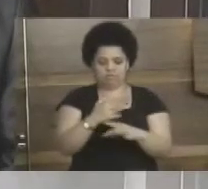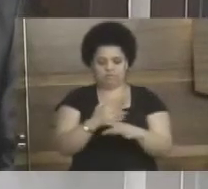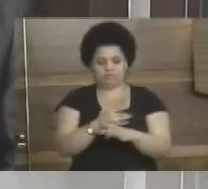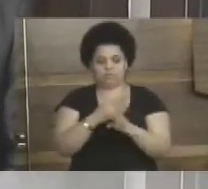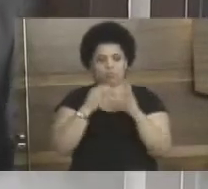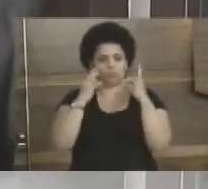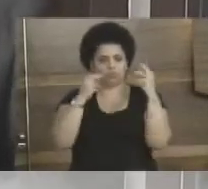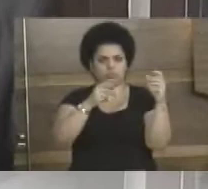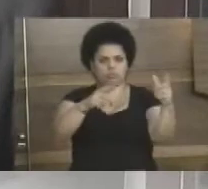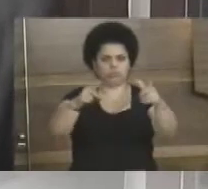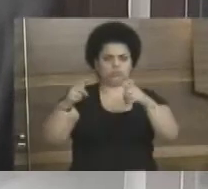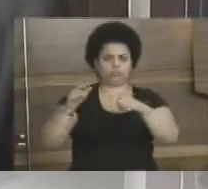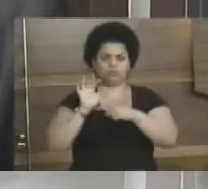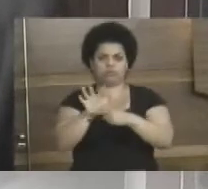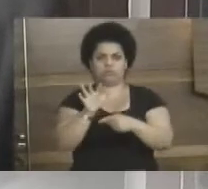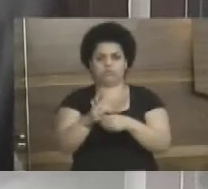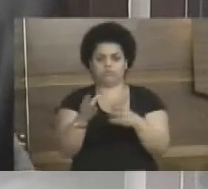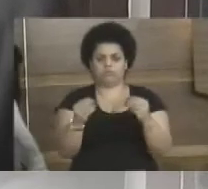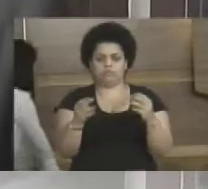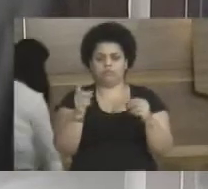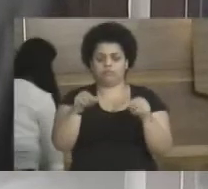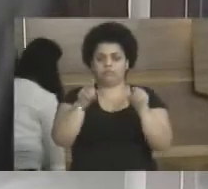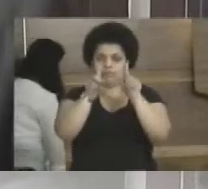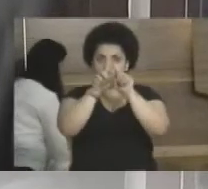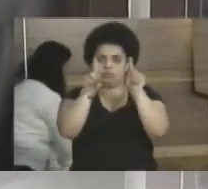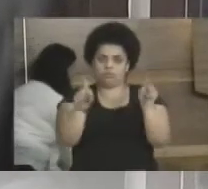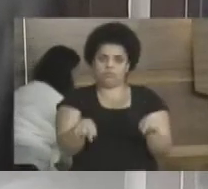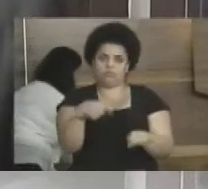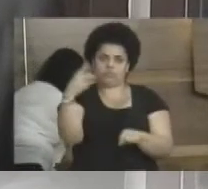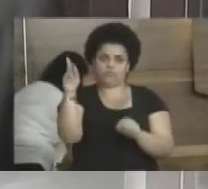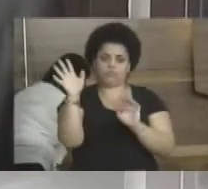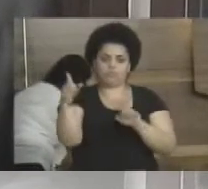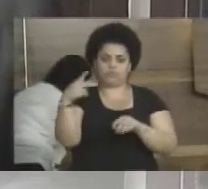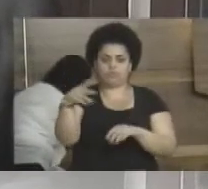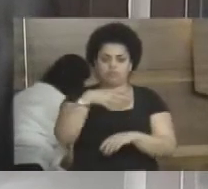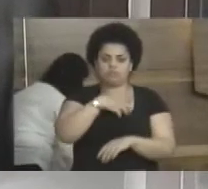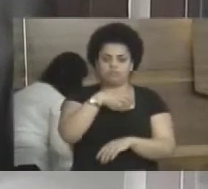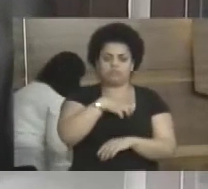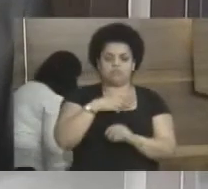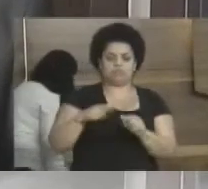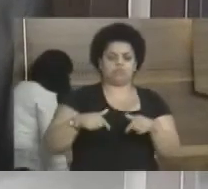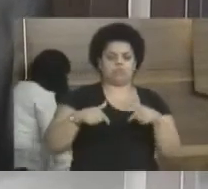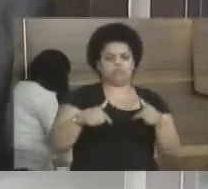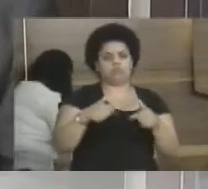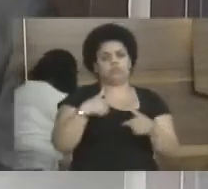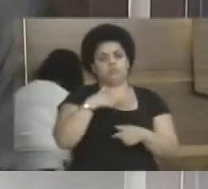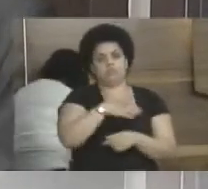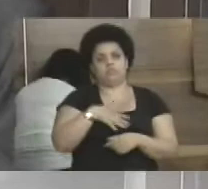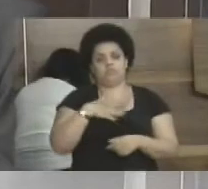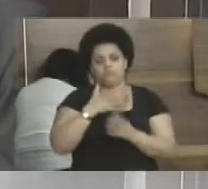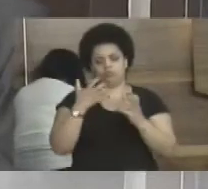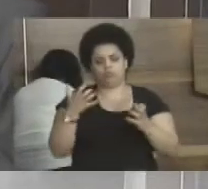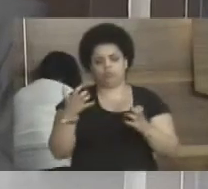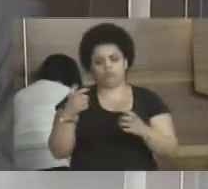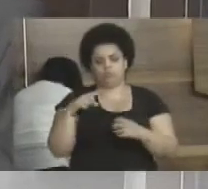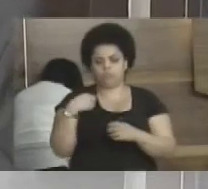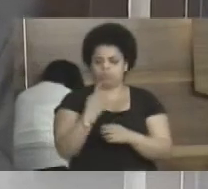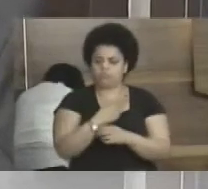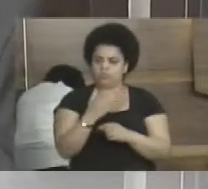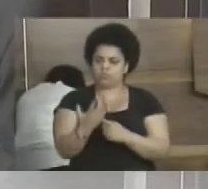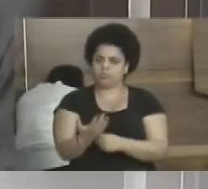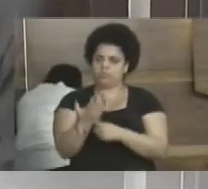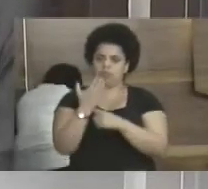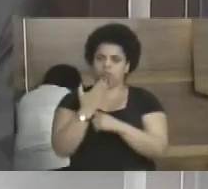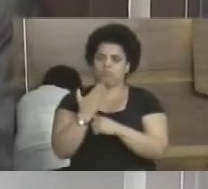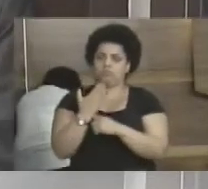todos os setores. é a função dele, mas também ele age com o coração, como eu disse. Então, gostaria de contar com meus pares aqui para